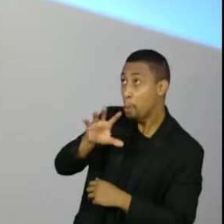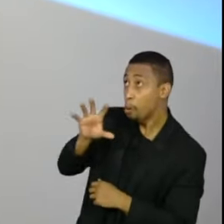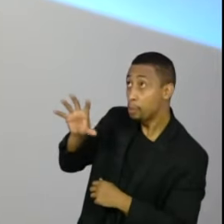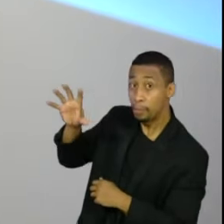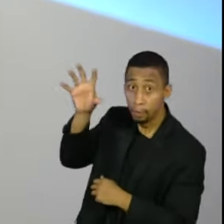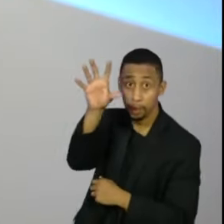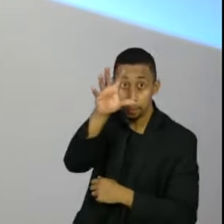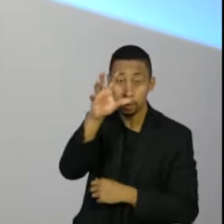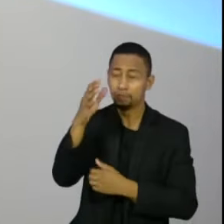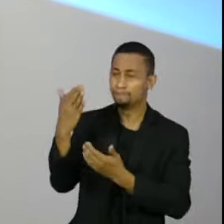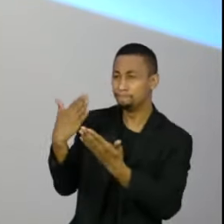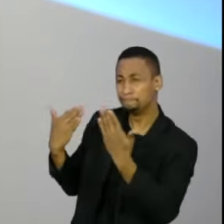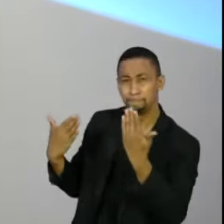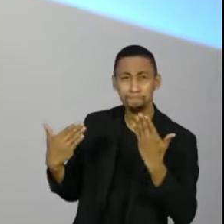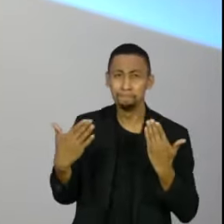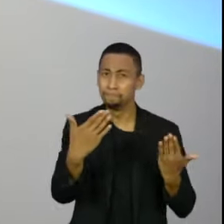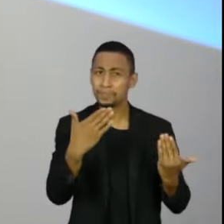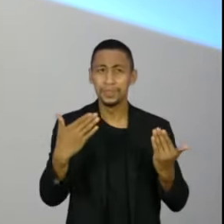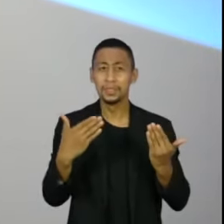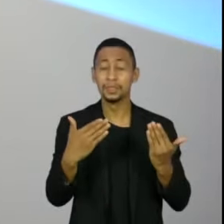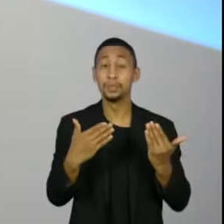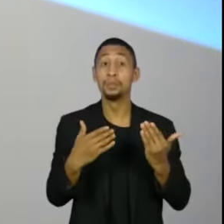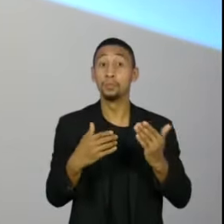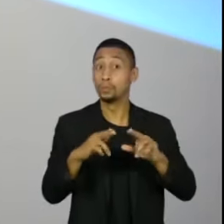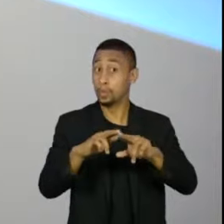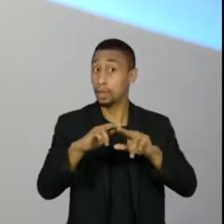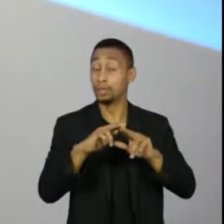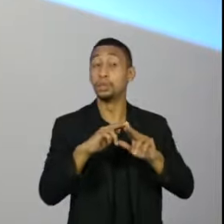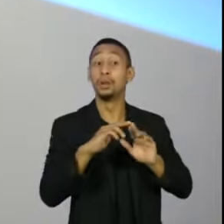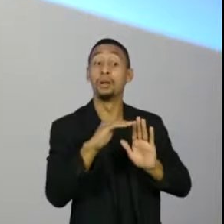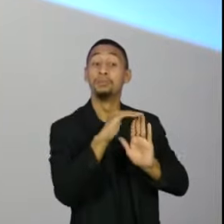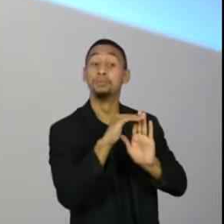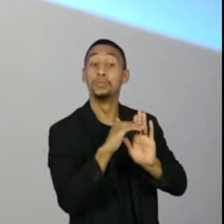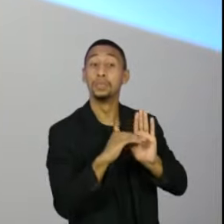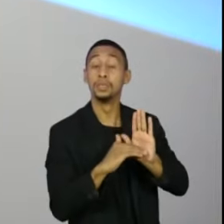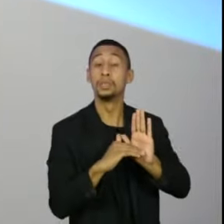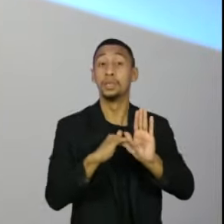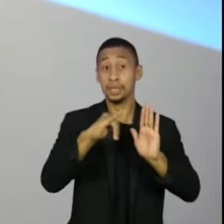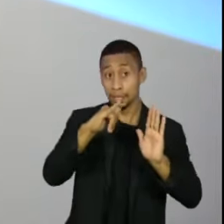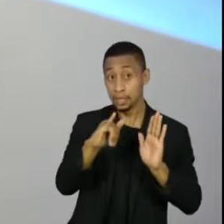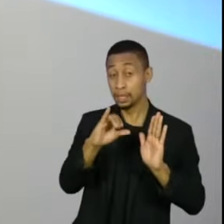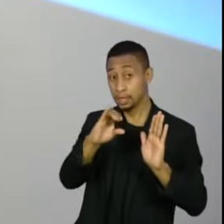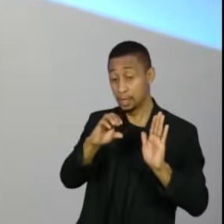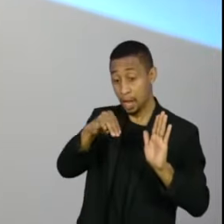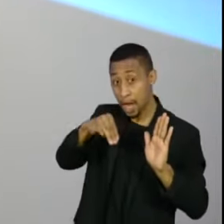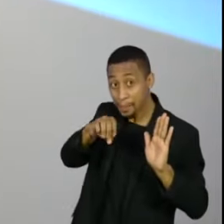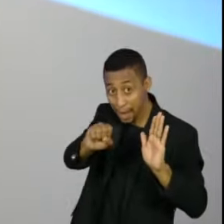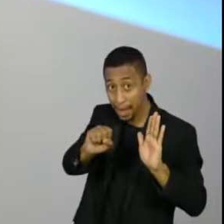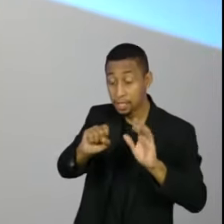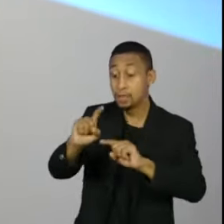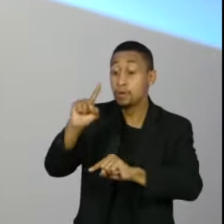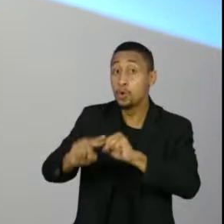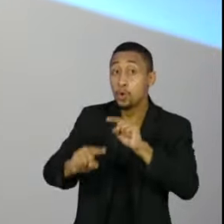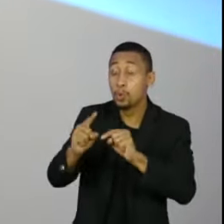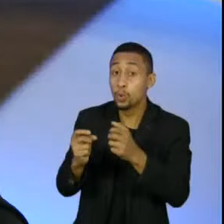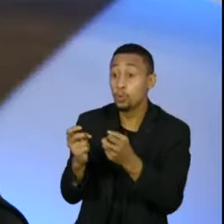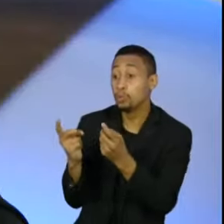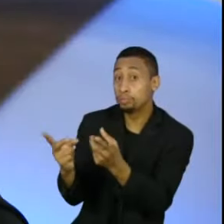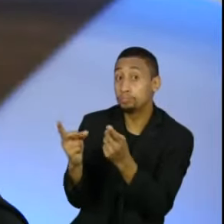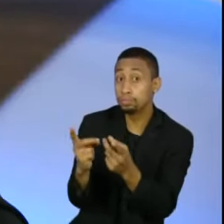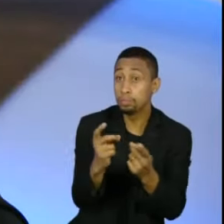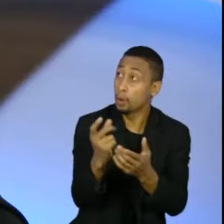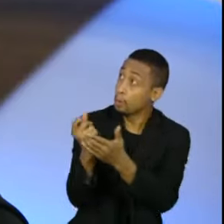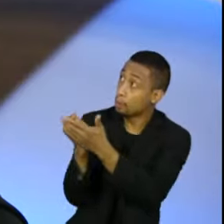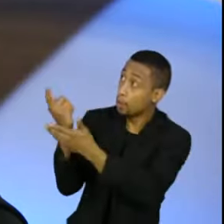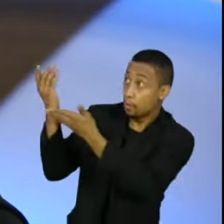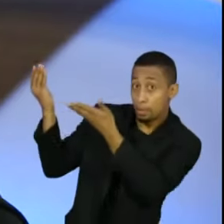a legislação sobre o ICMS, ou a definição em relação ao ICMS de produtos de exportação, fique a